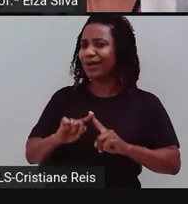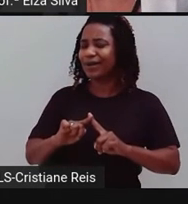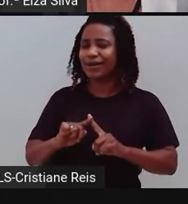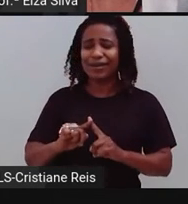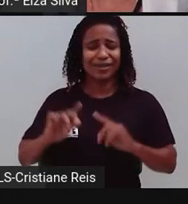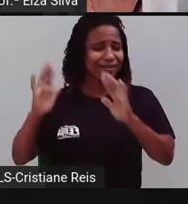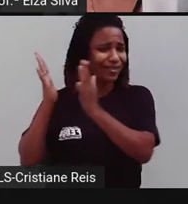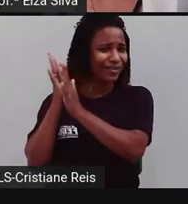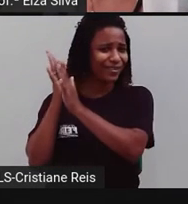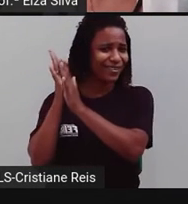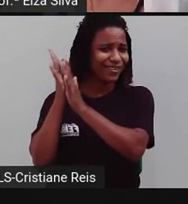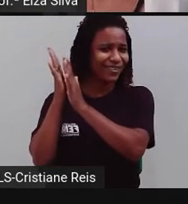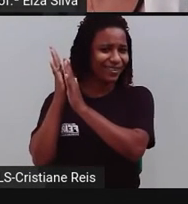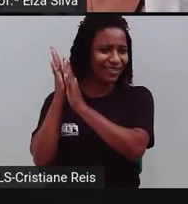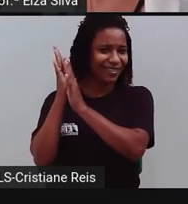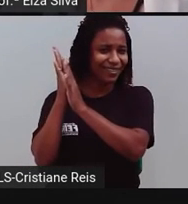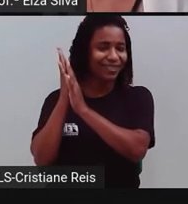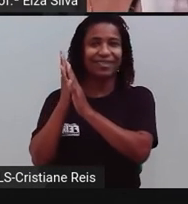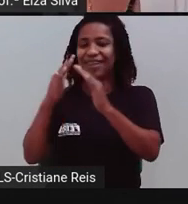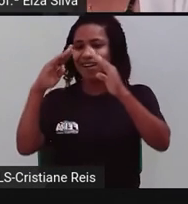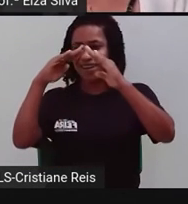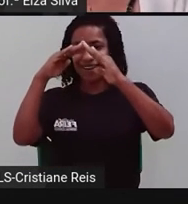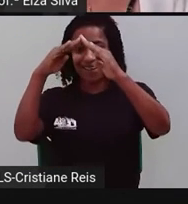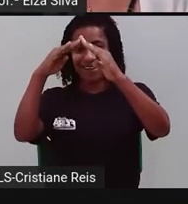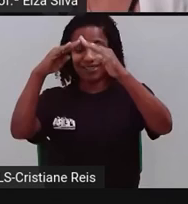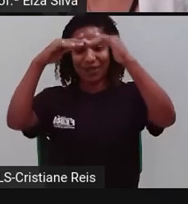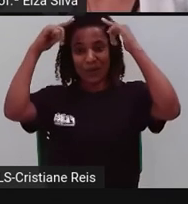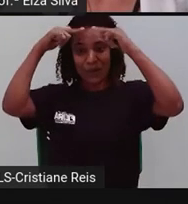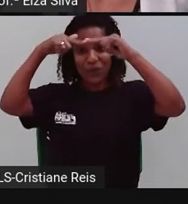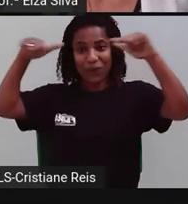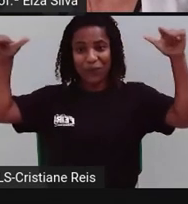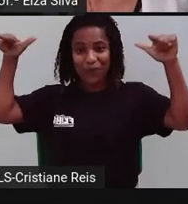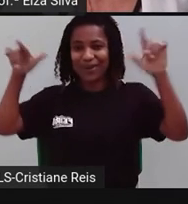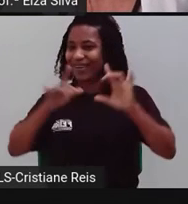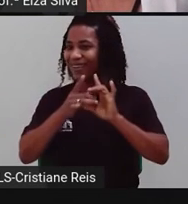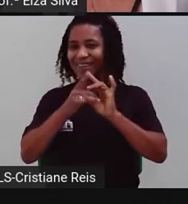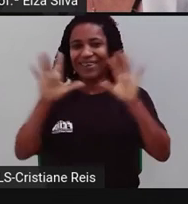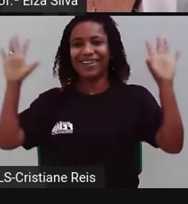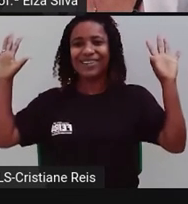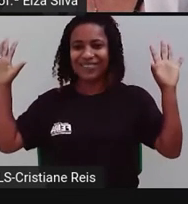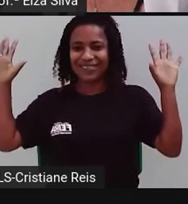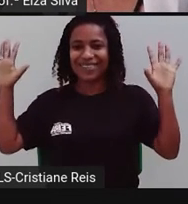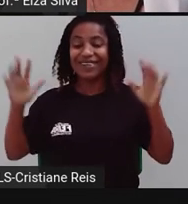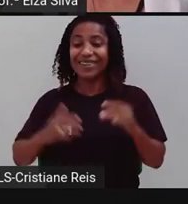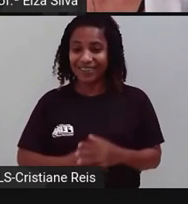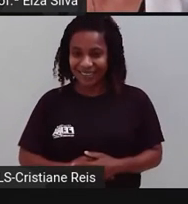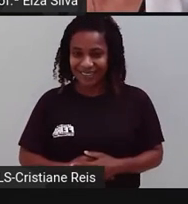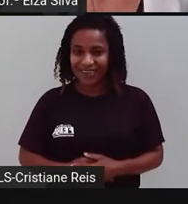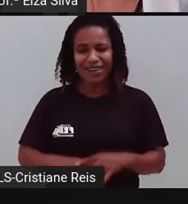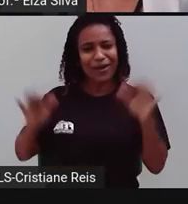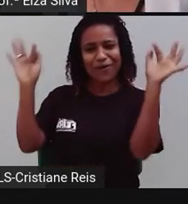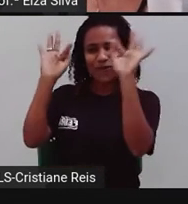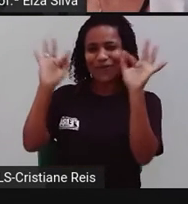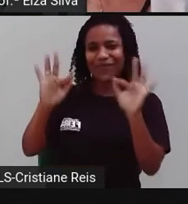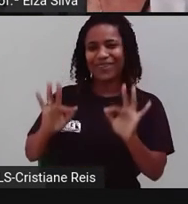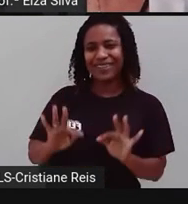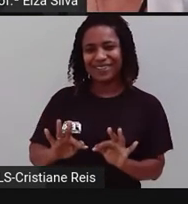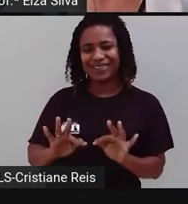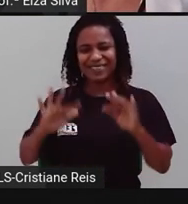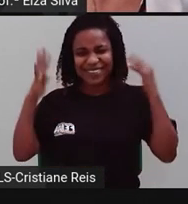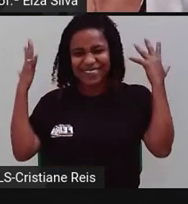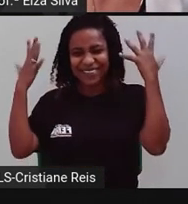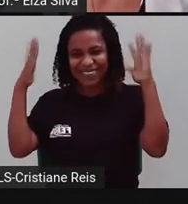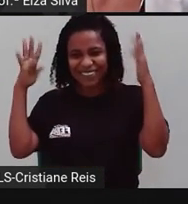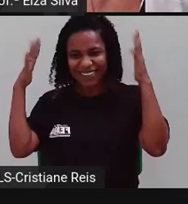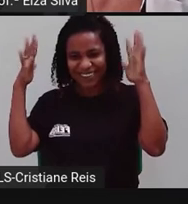se sente num quarto sem telhado, né? Livre Por que estou feliz? Bata palmas se sente que a